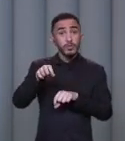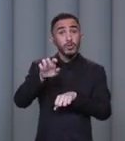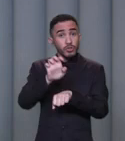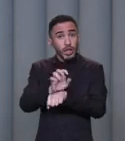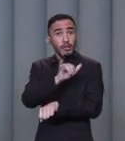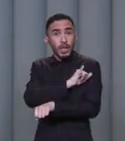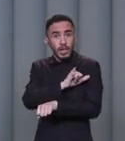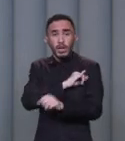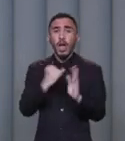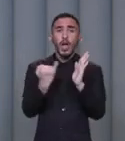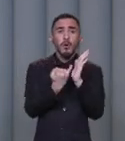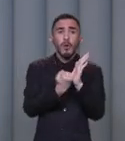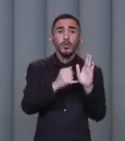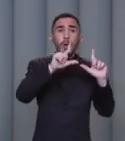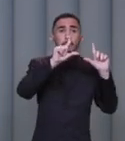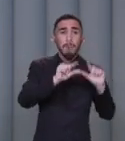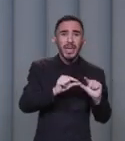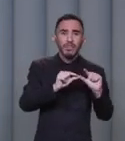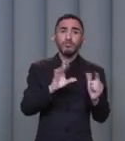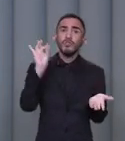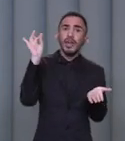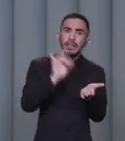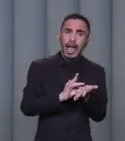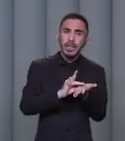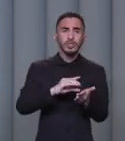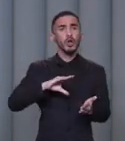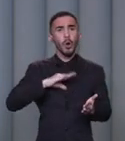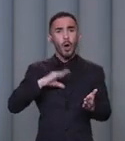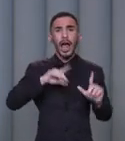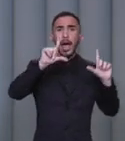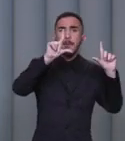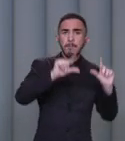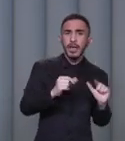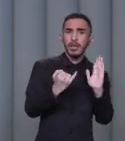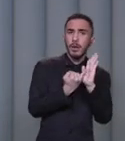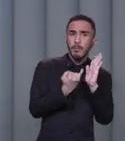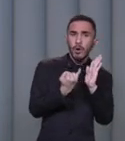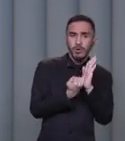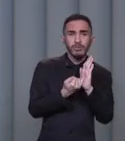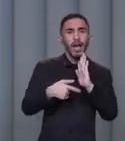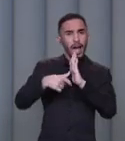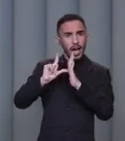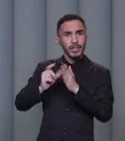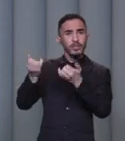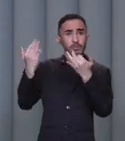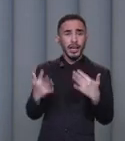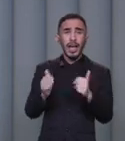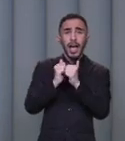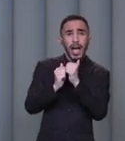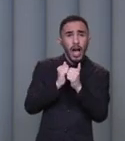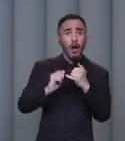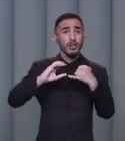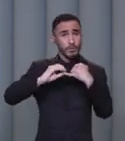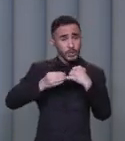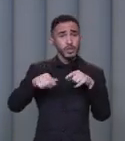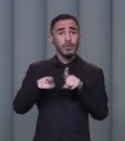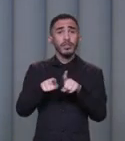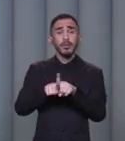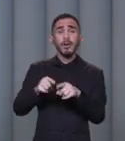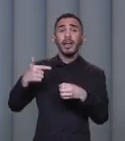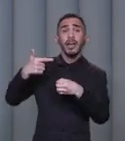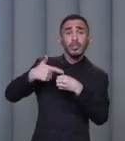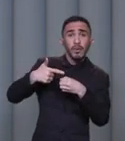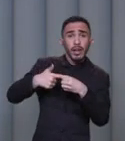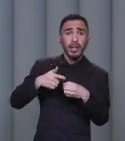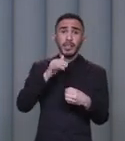reduz imposto na prática, com coragem, reduzindo imposto, como eu disse, do arroz, do feijão, mas da gasolina, da energia